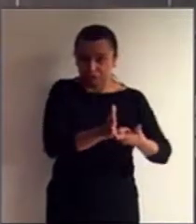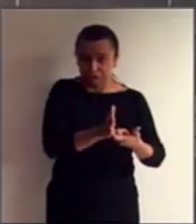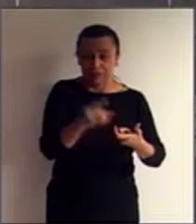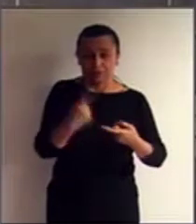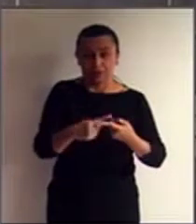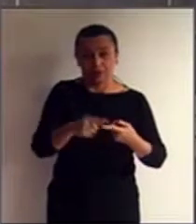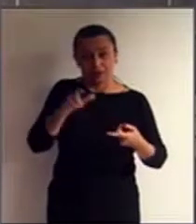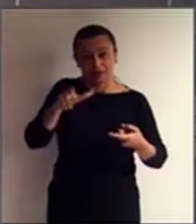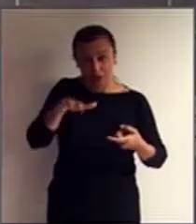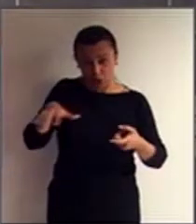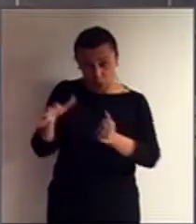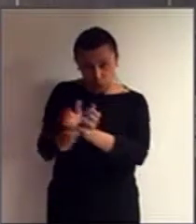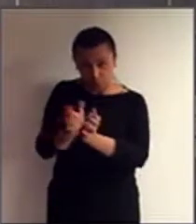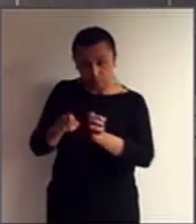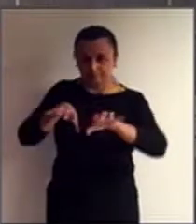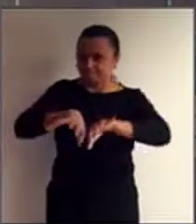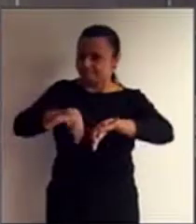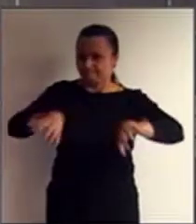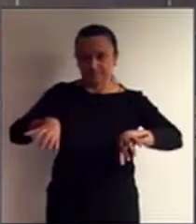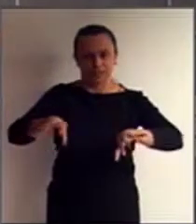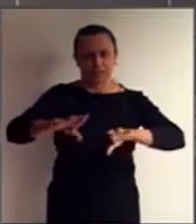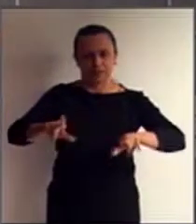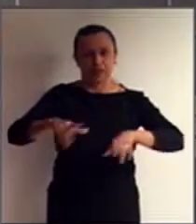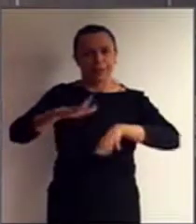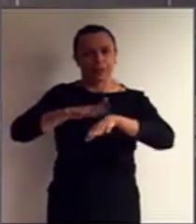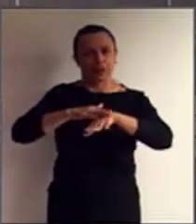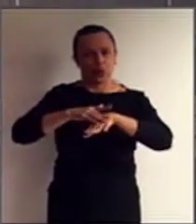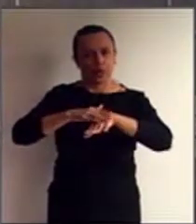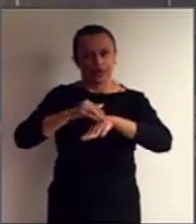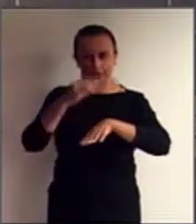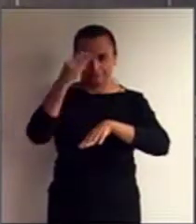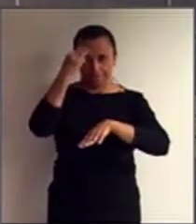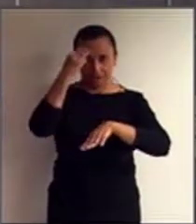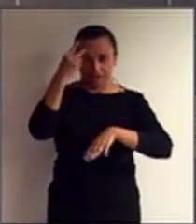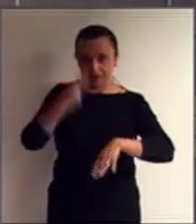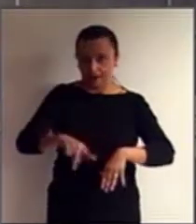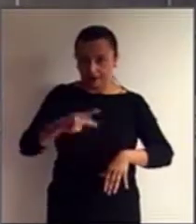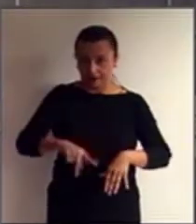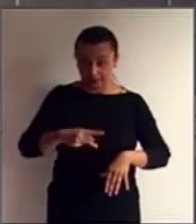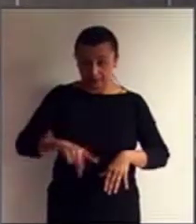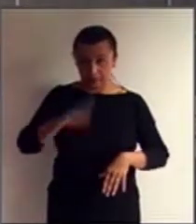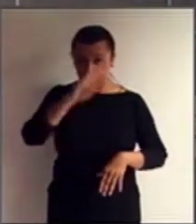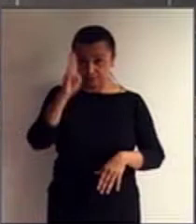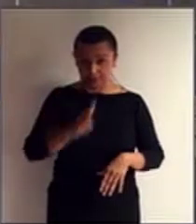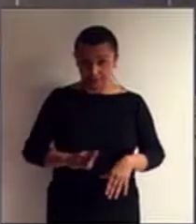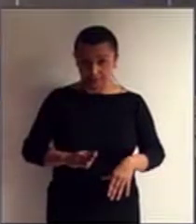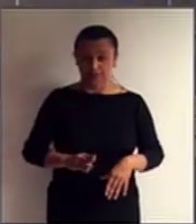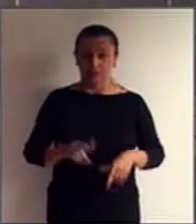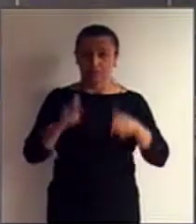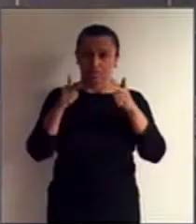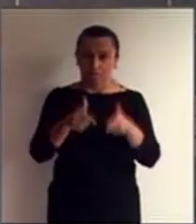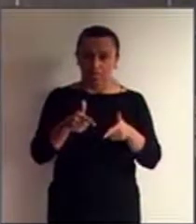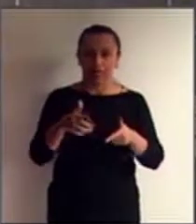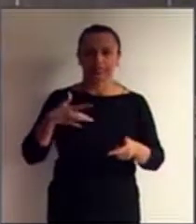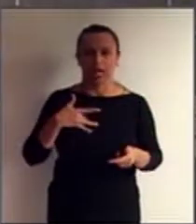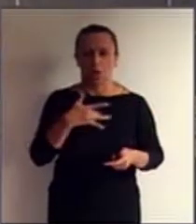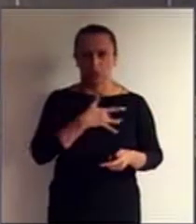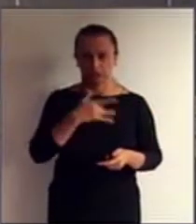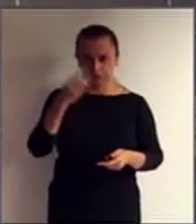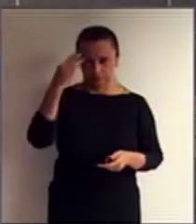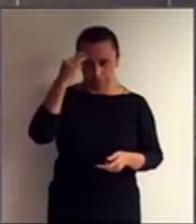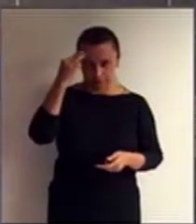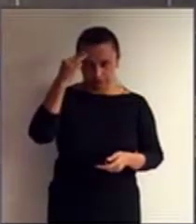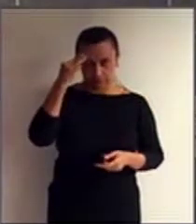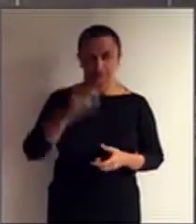da doença mental, que, no Brasil, chamamos de saúde mental. E, de